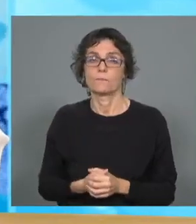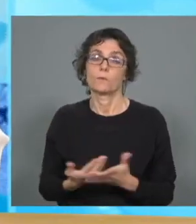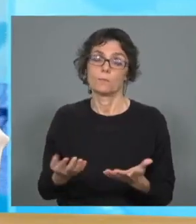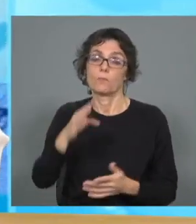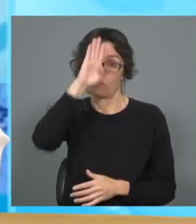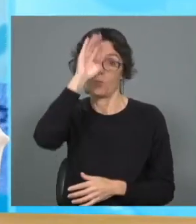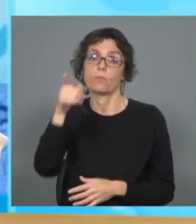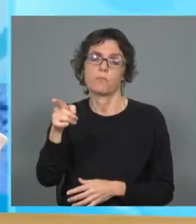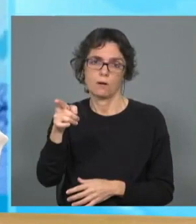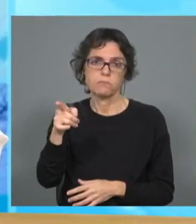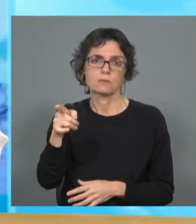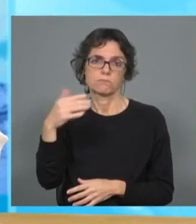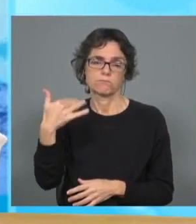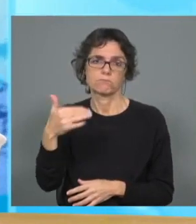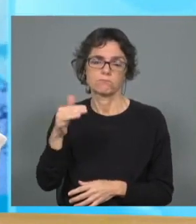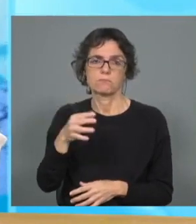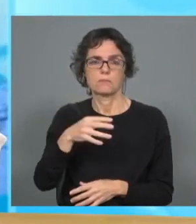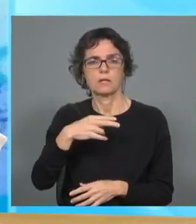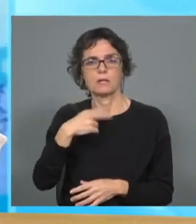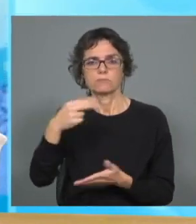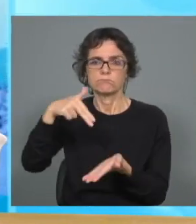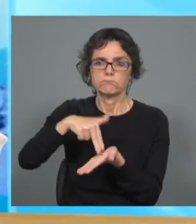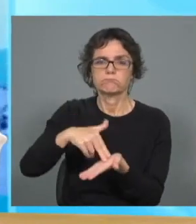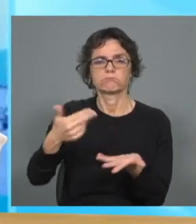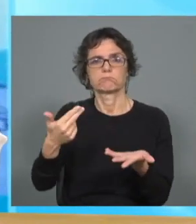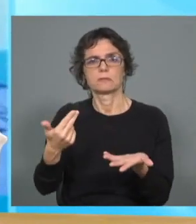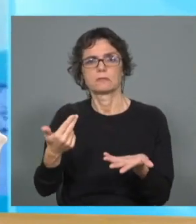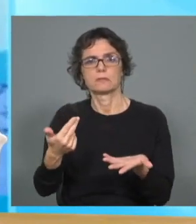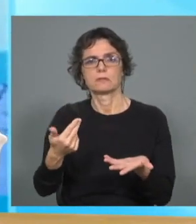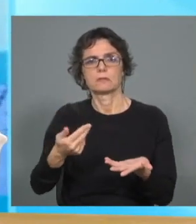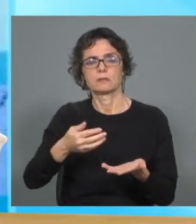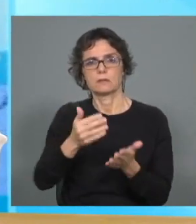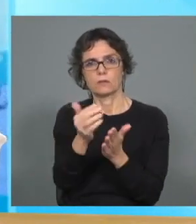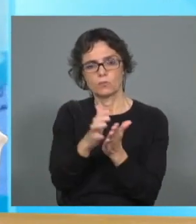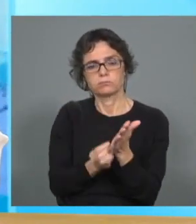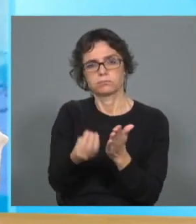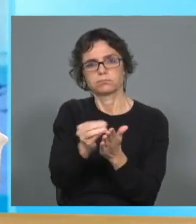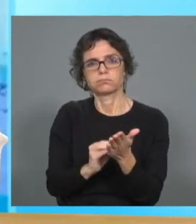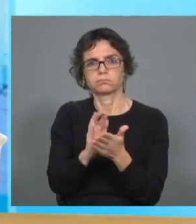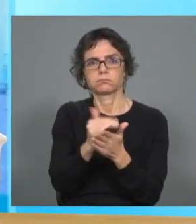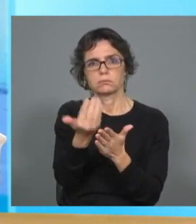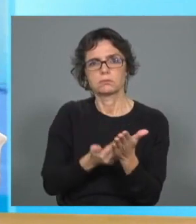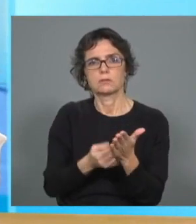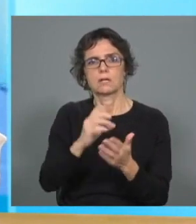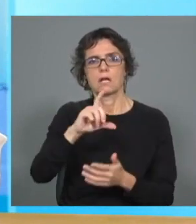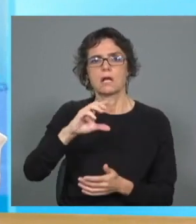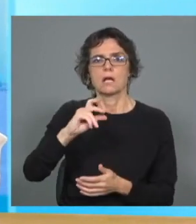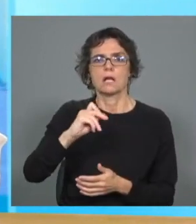voz muito forte em todos estes processos, desde logo com a encíclica, com a Laudato Si, justamente em